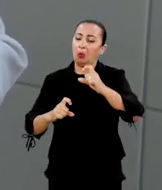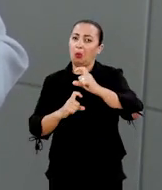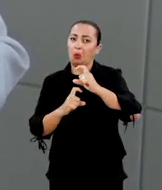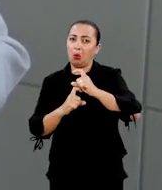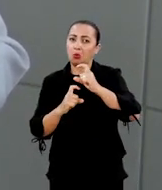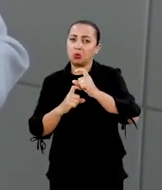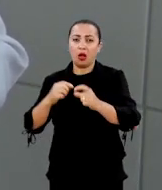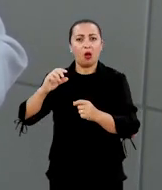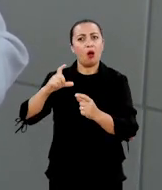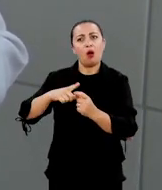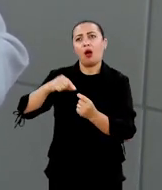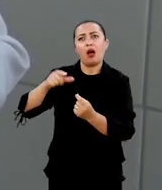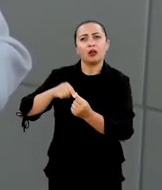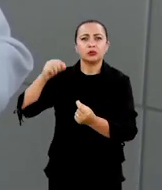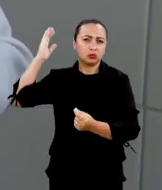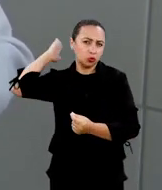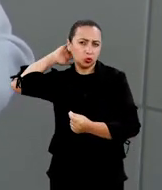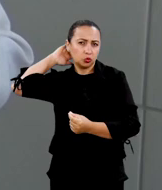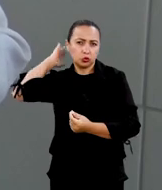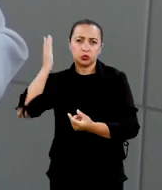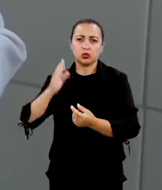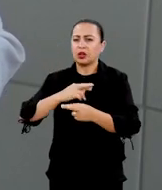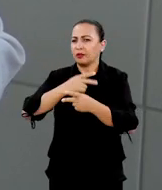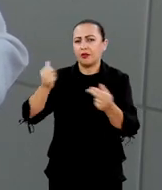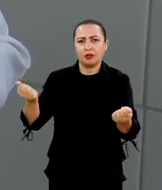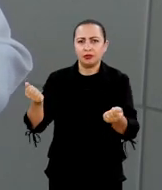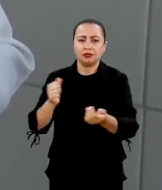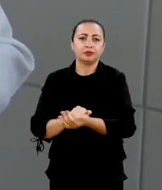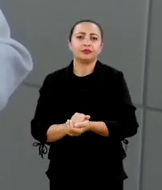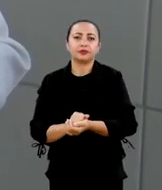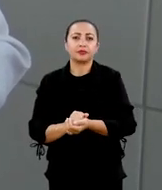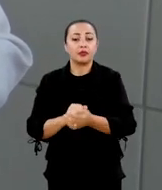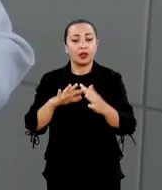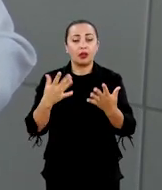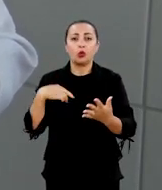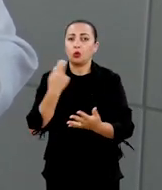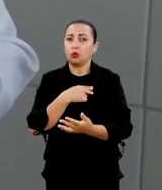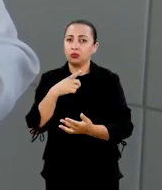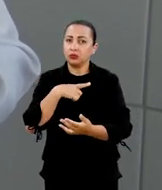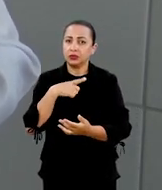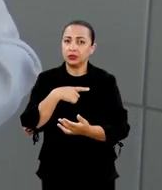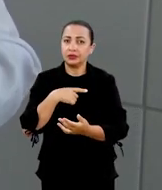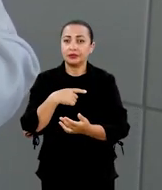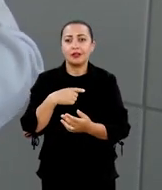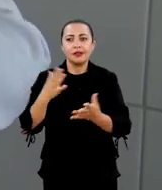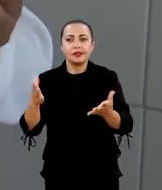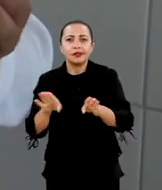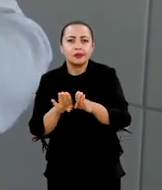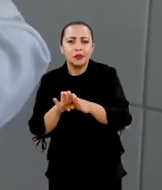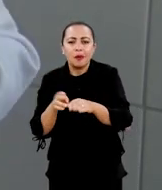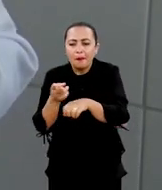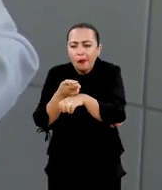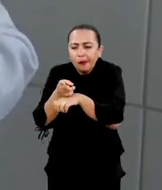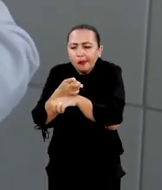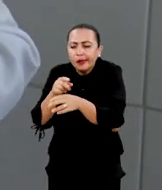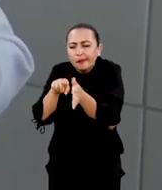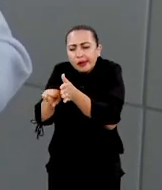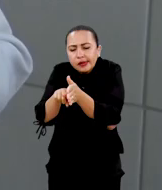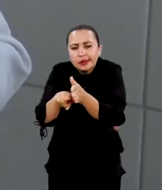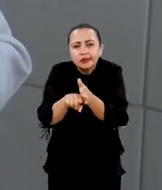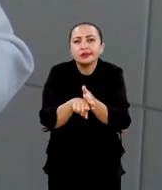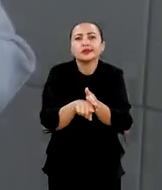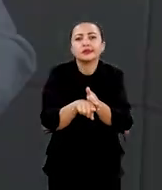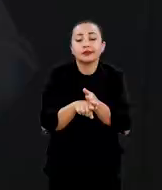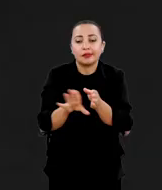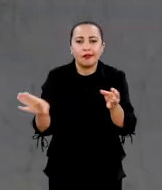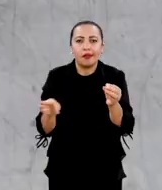comuns, como a castanha do Pará, castanha de caju e etc. Então a gente tenta, né, está tentando com essa